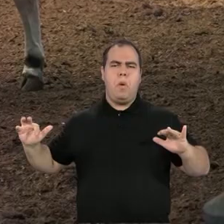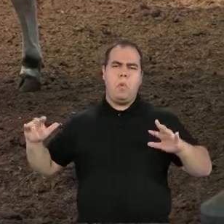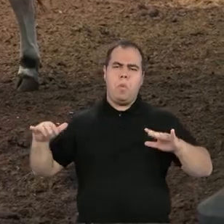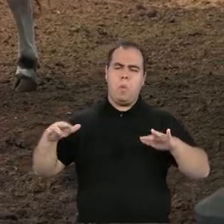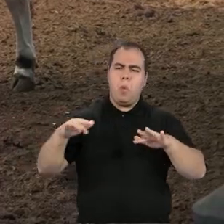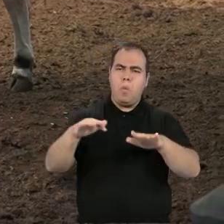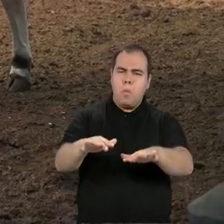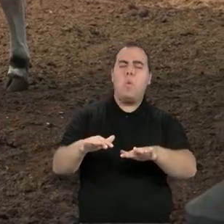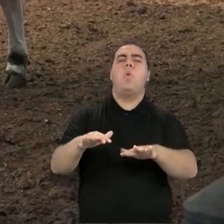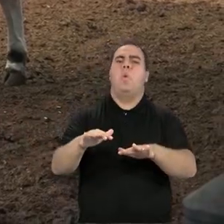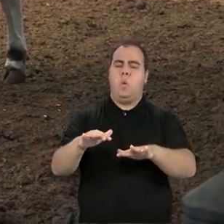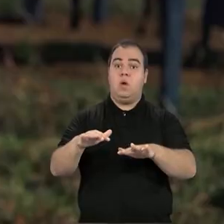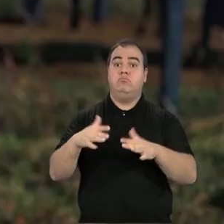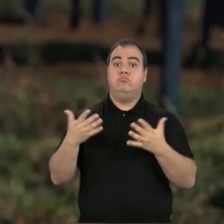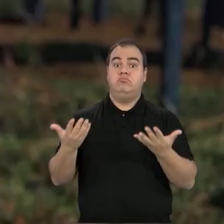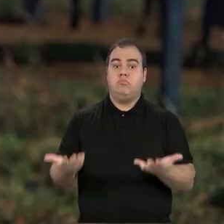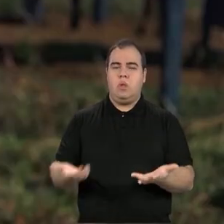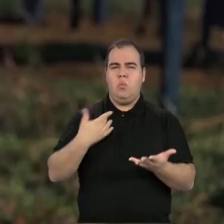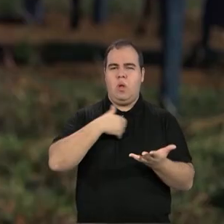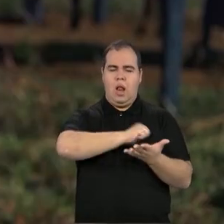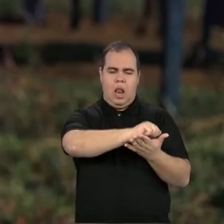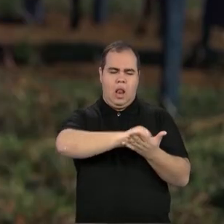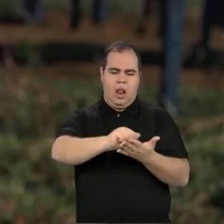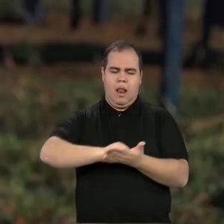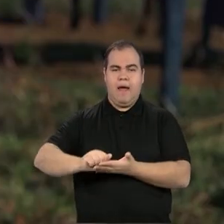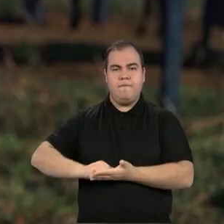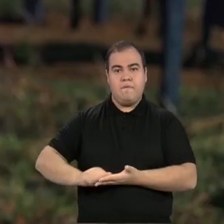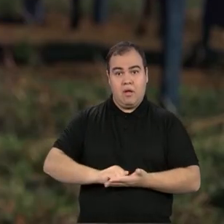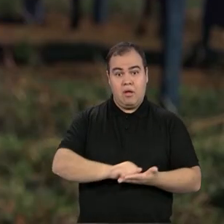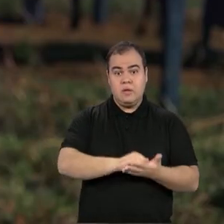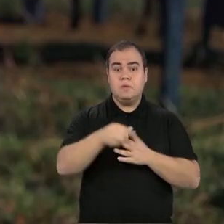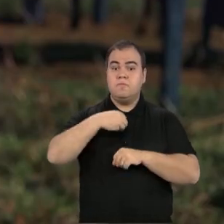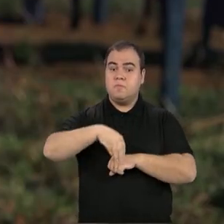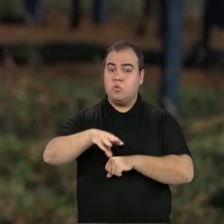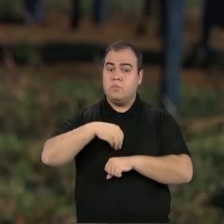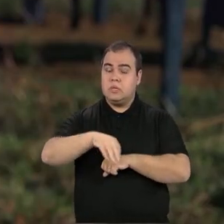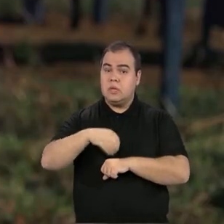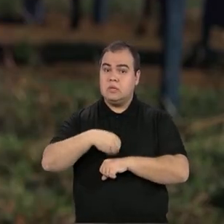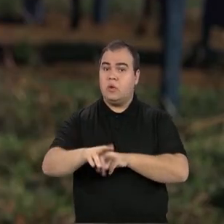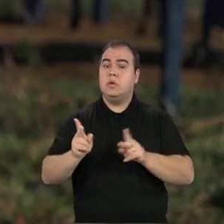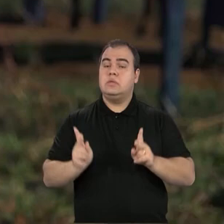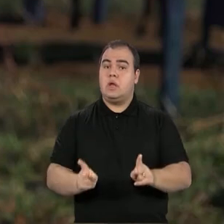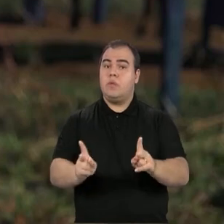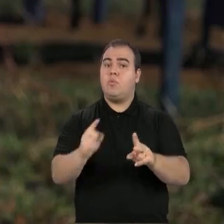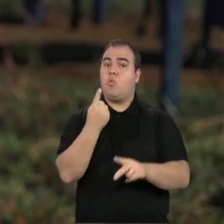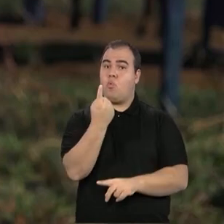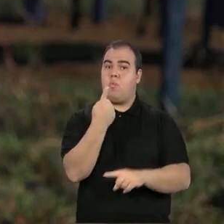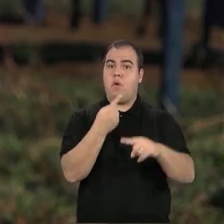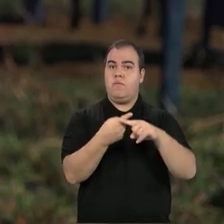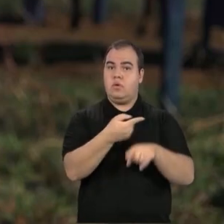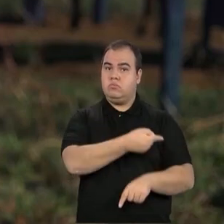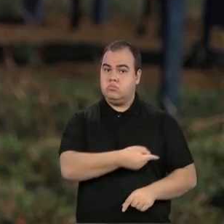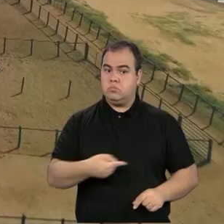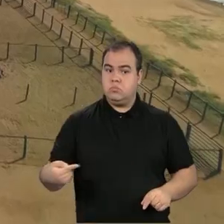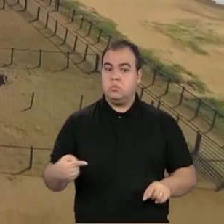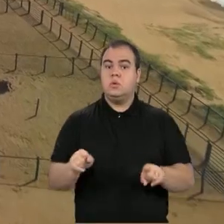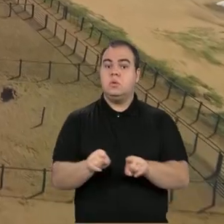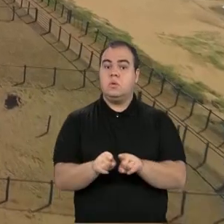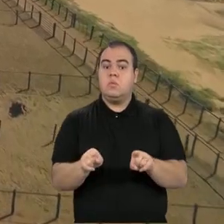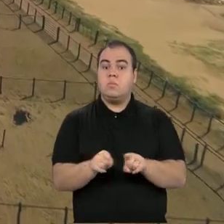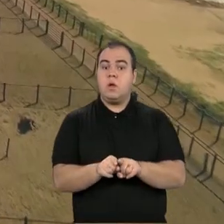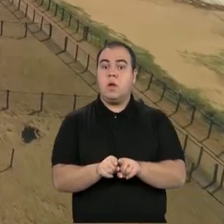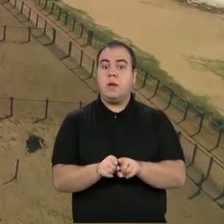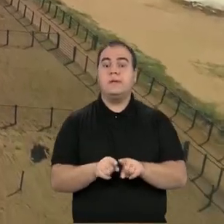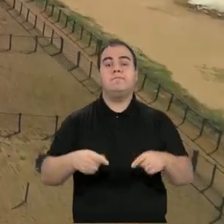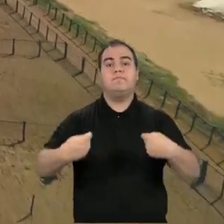Então, ao invés de fazer a lavagem do coxo, a recomendação é que se lave o coxo uma vez na semana, em confinamento é necessário